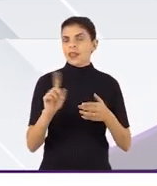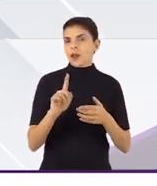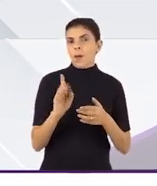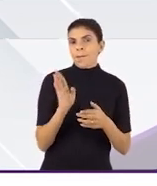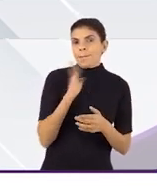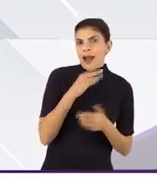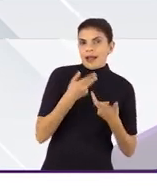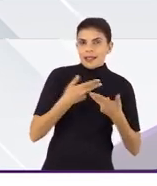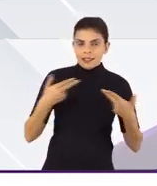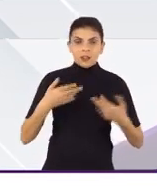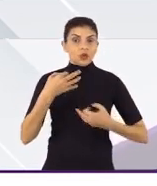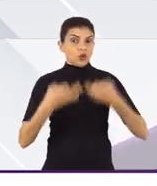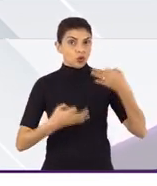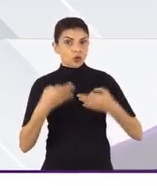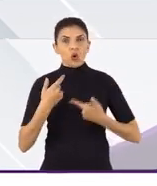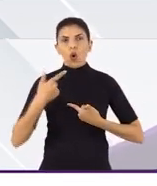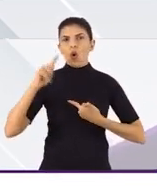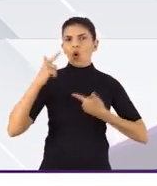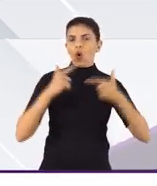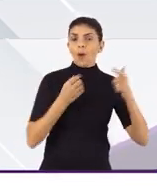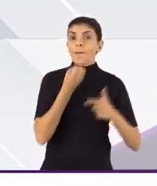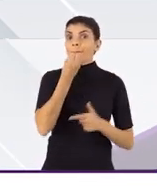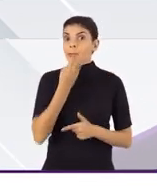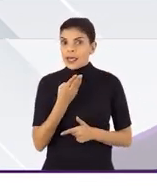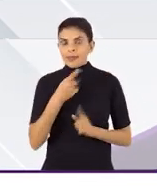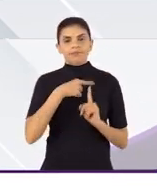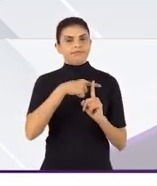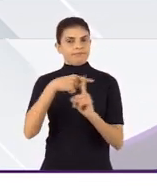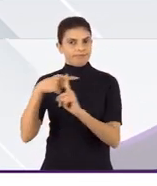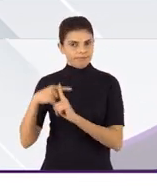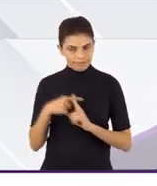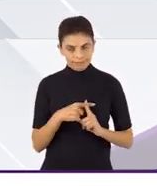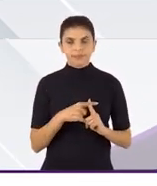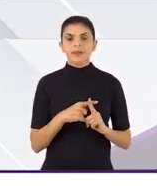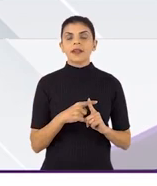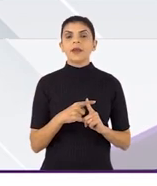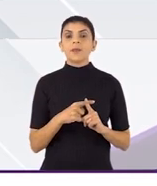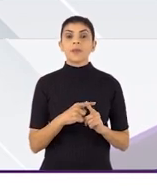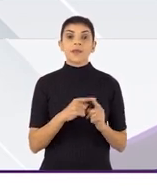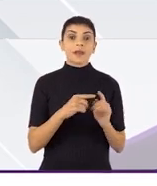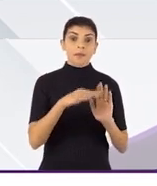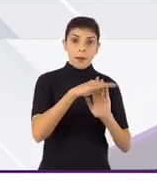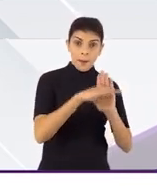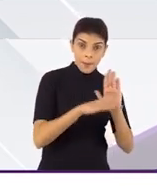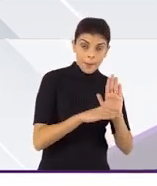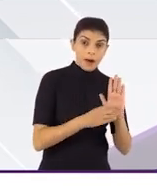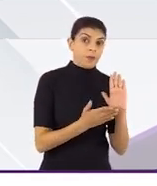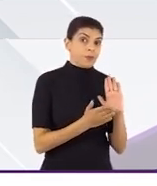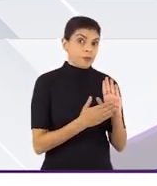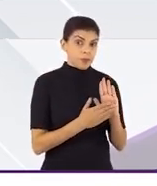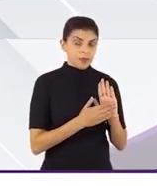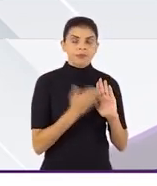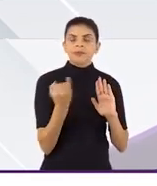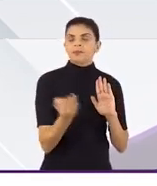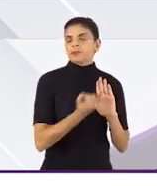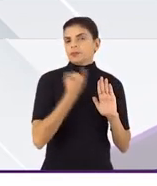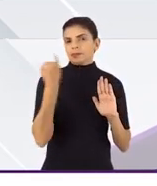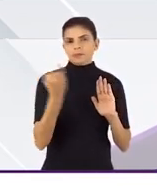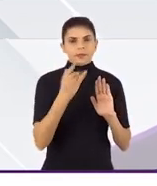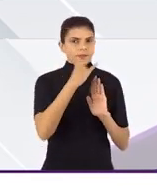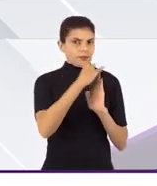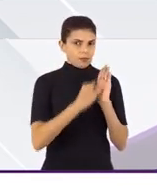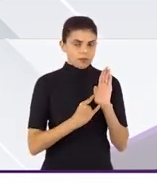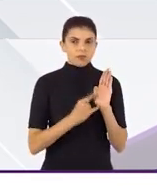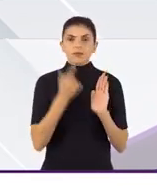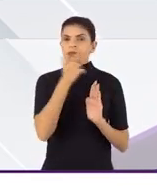-areficência e justiça, além de outros princípios, trazendo no seu cerne a